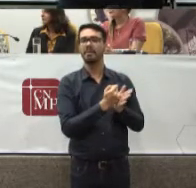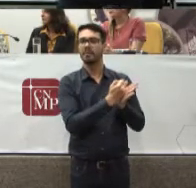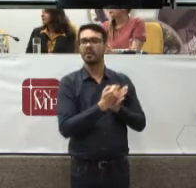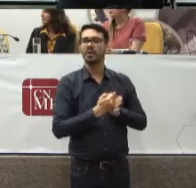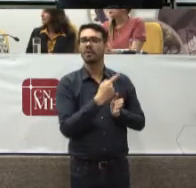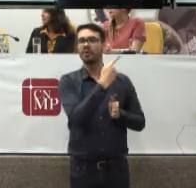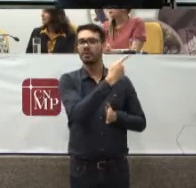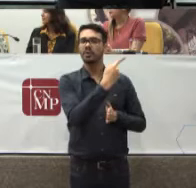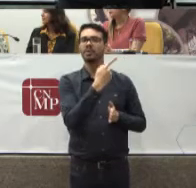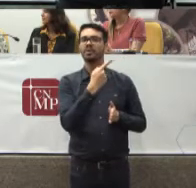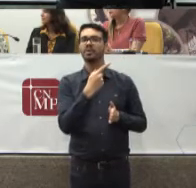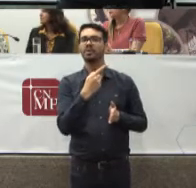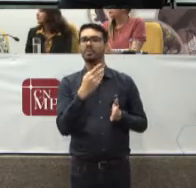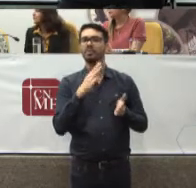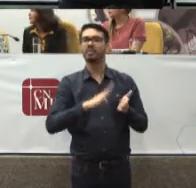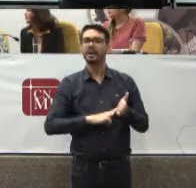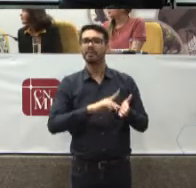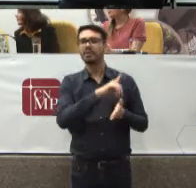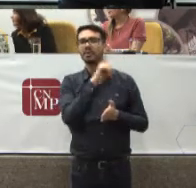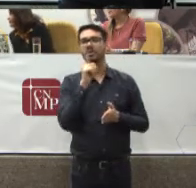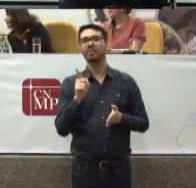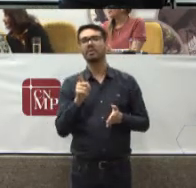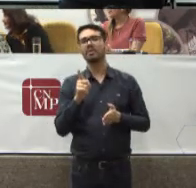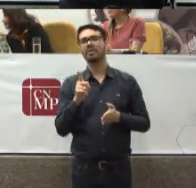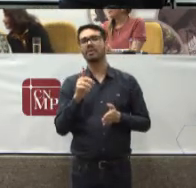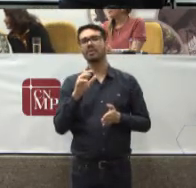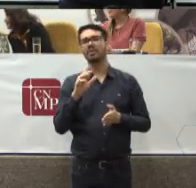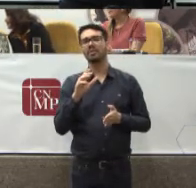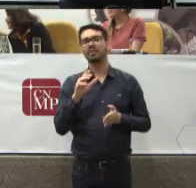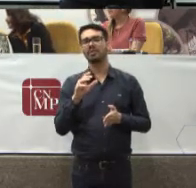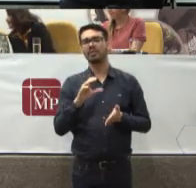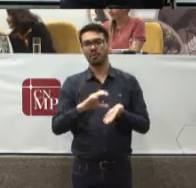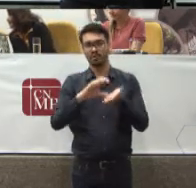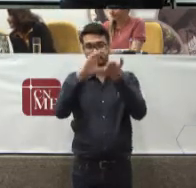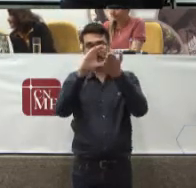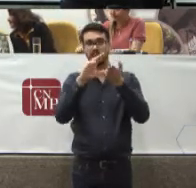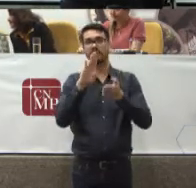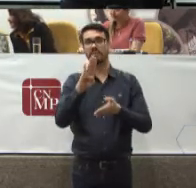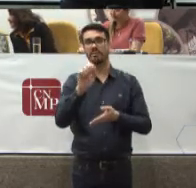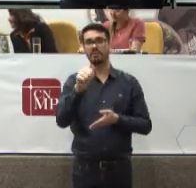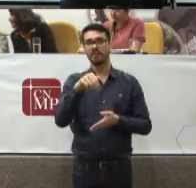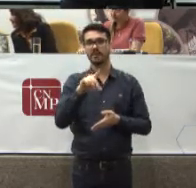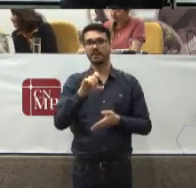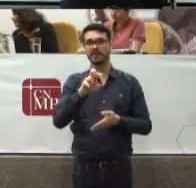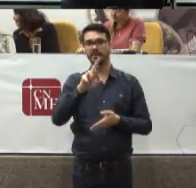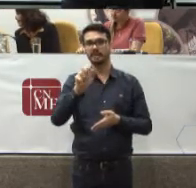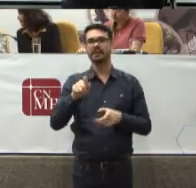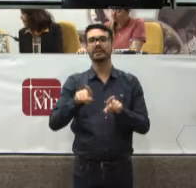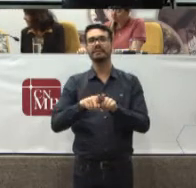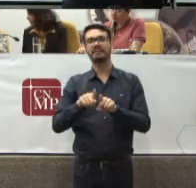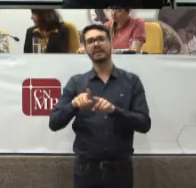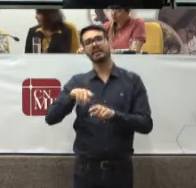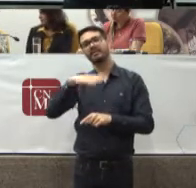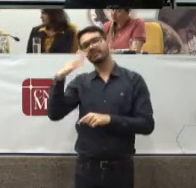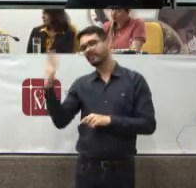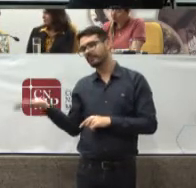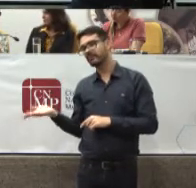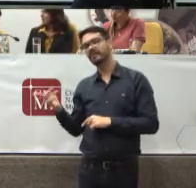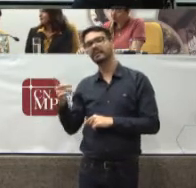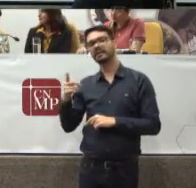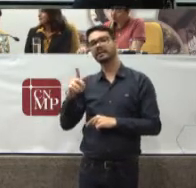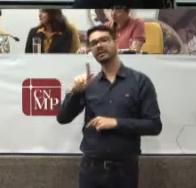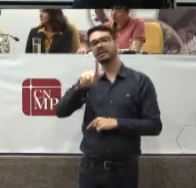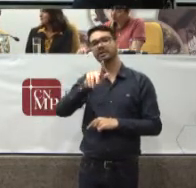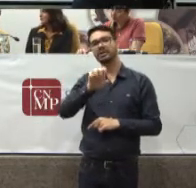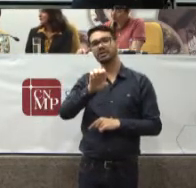Cumprimentar Aqui do meu lado Acabei não seguindo O protocolo Muito Mas Cumprimentar O desembargador Gebran Que todos